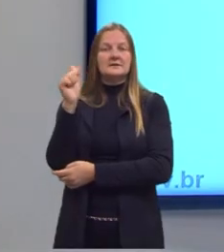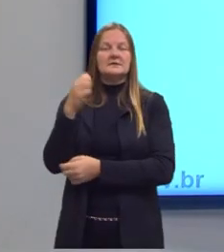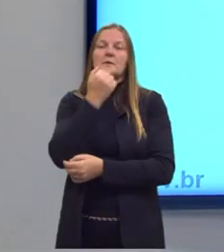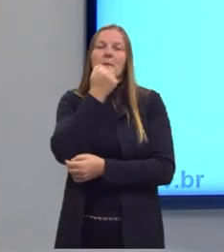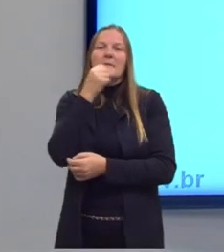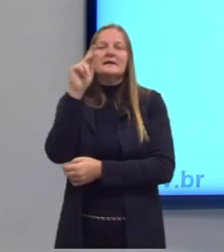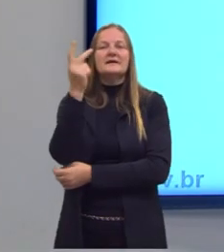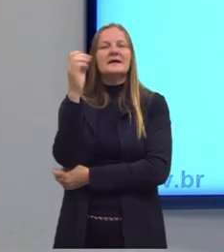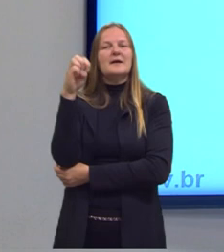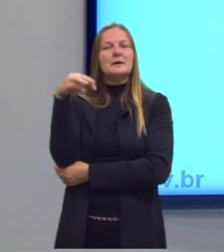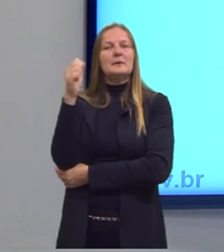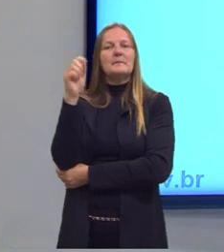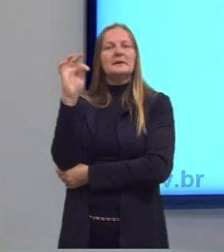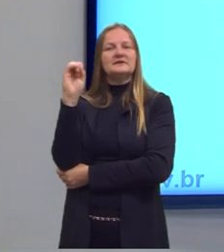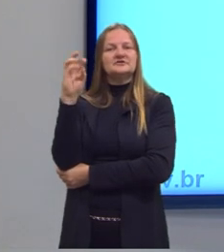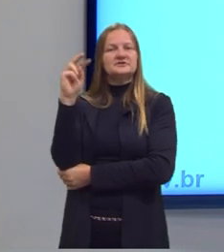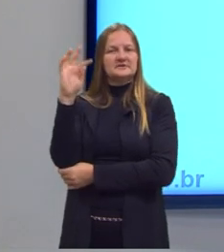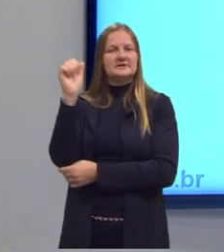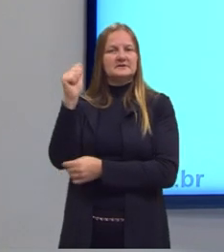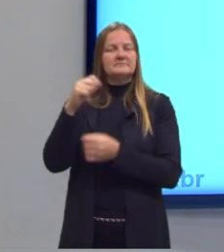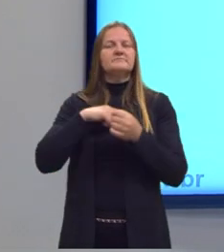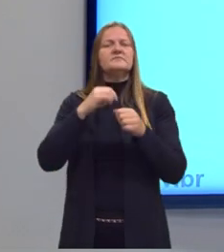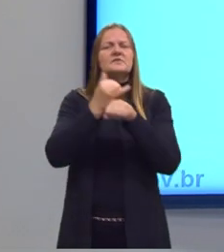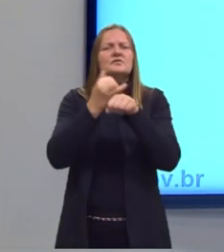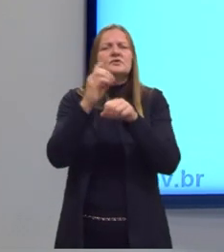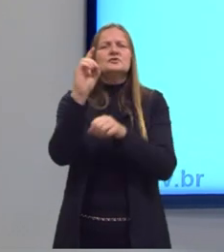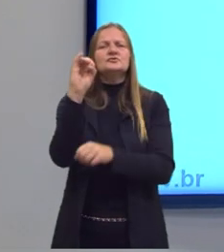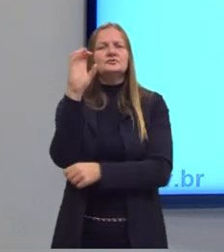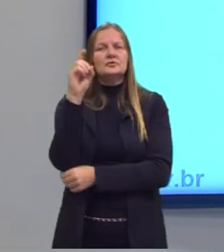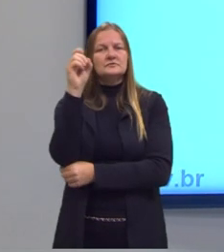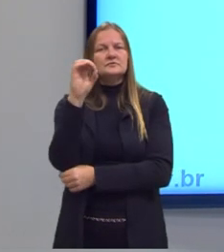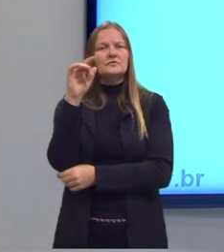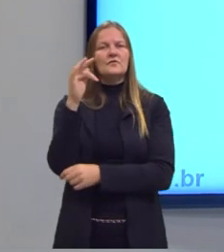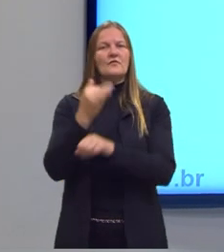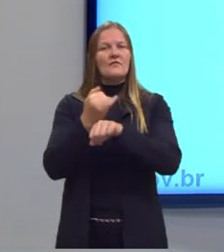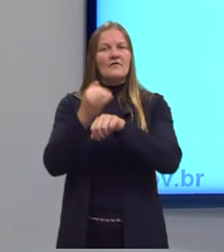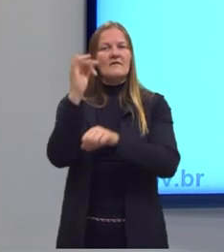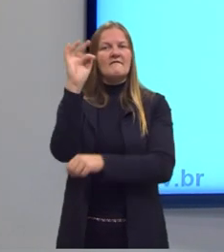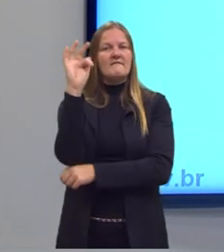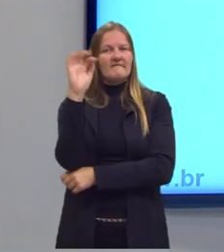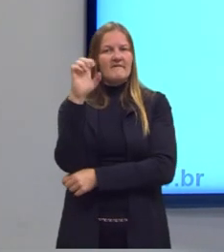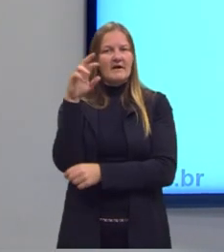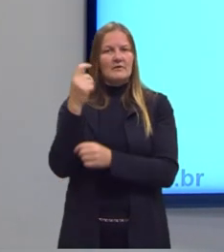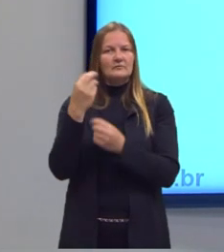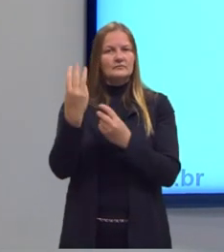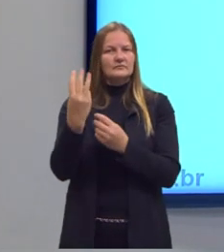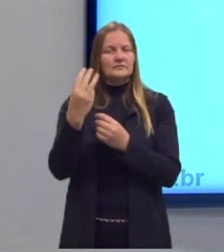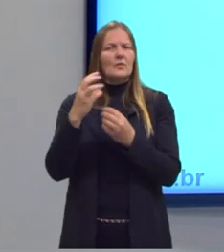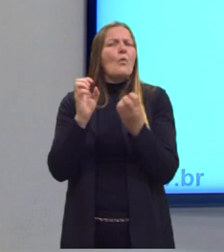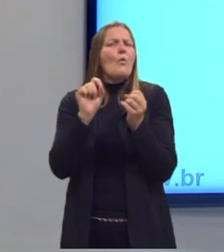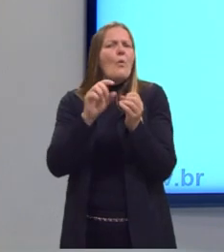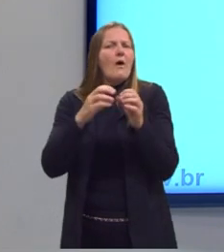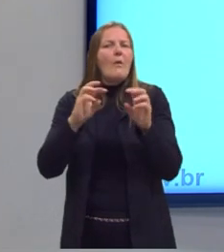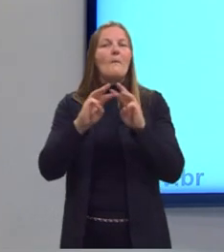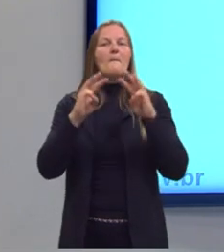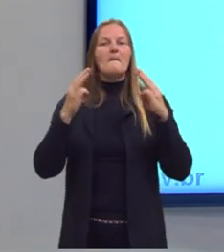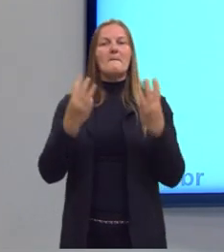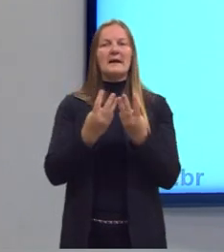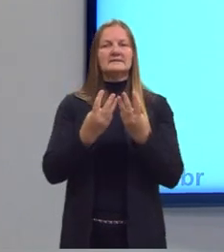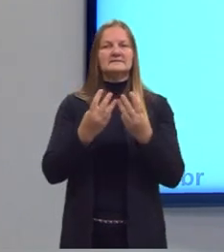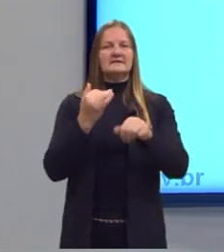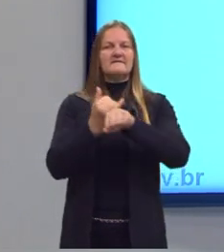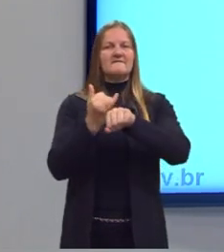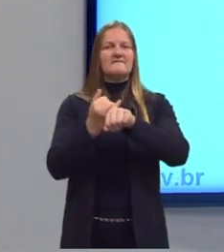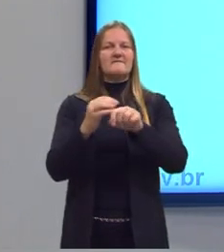80% do dióxido de ferro, três, qual a massa de ferro metálico obtida. O terceiro passo